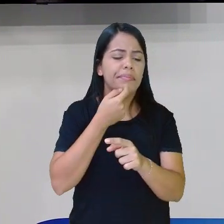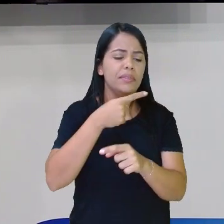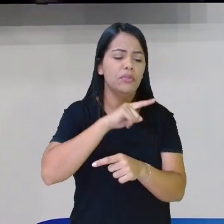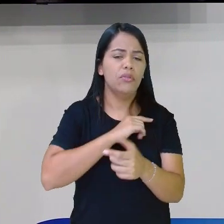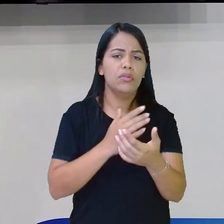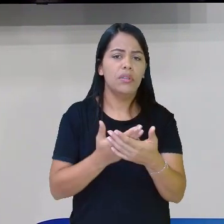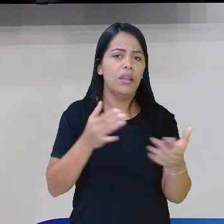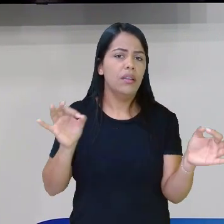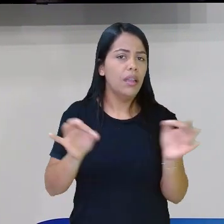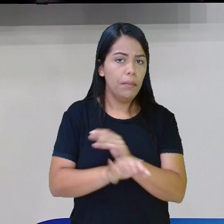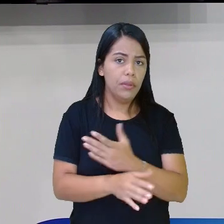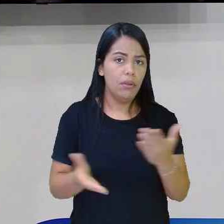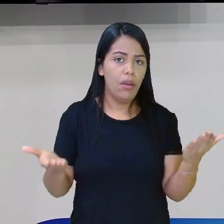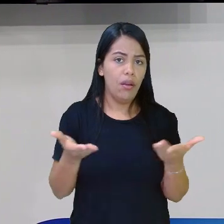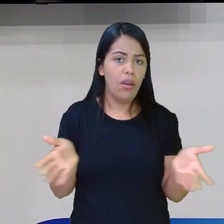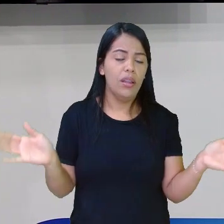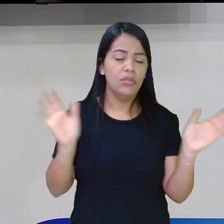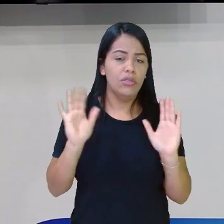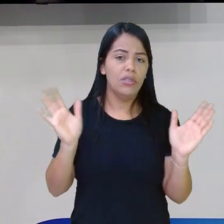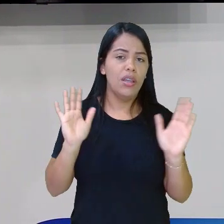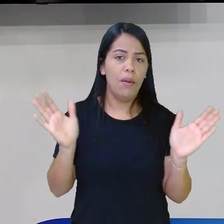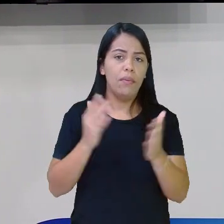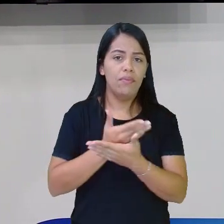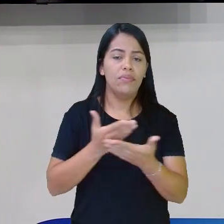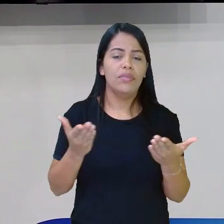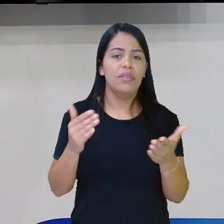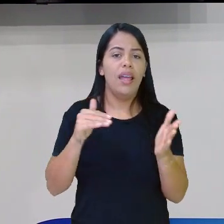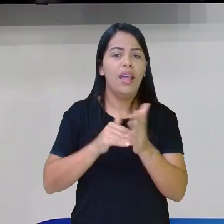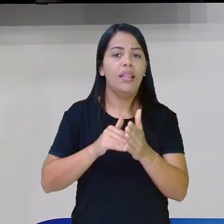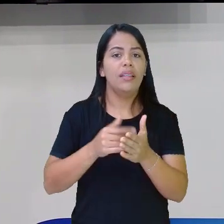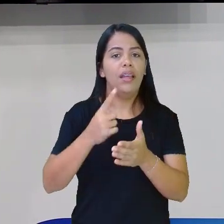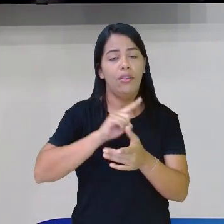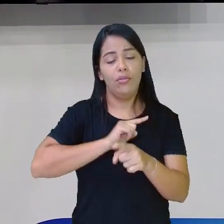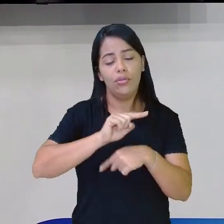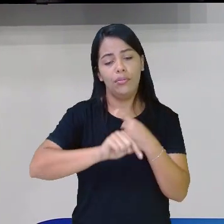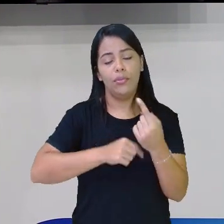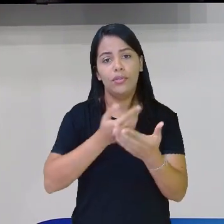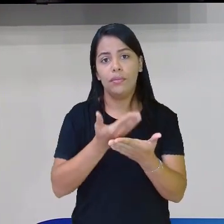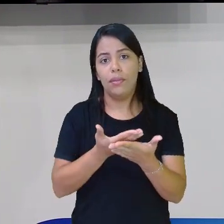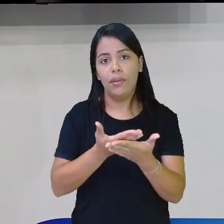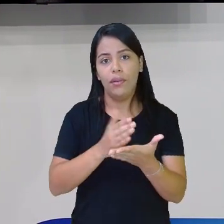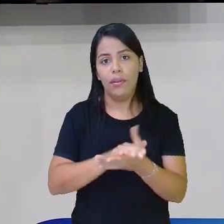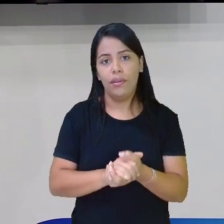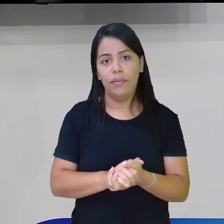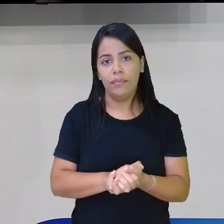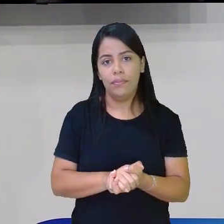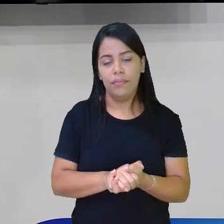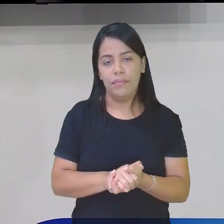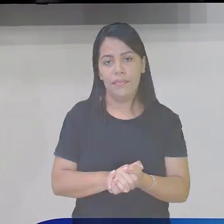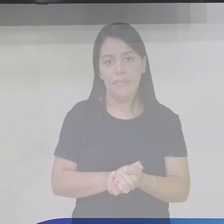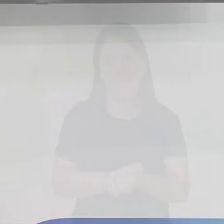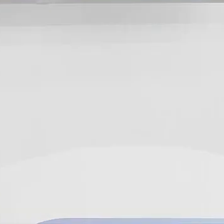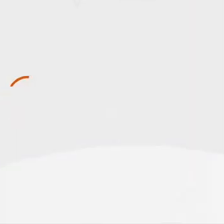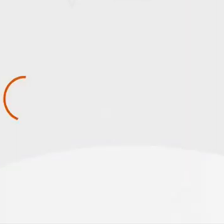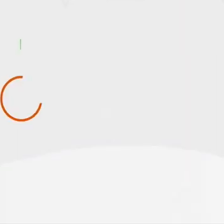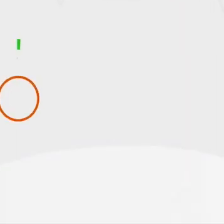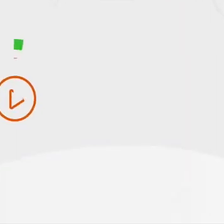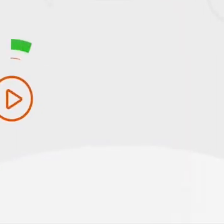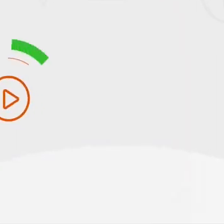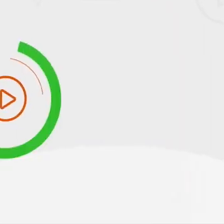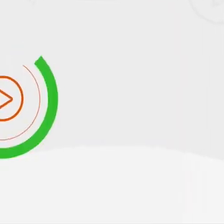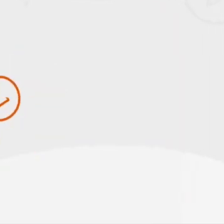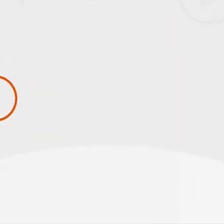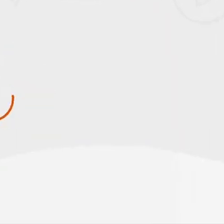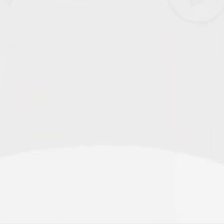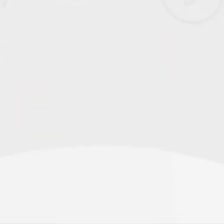ao final. Tchau, tchau, crianças. Até a nossa próxima aula. Tchau,